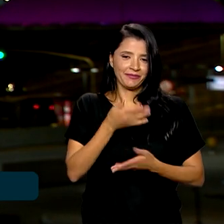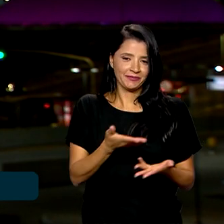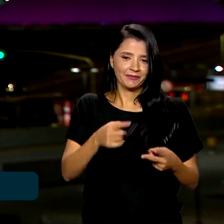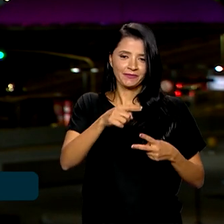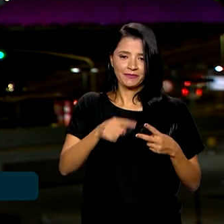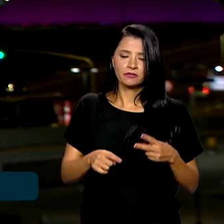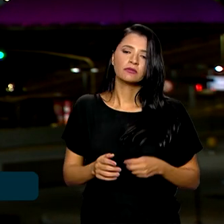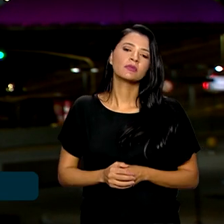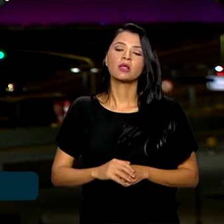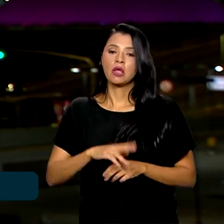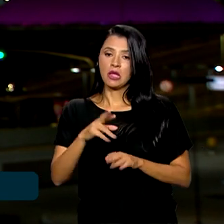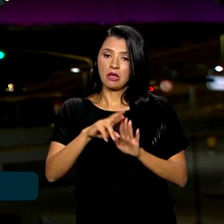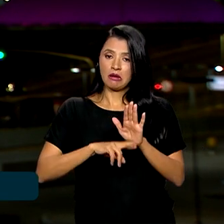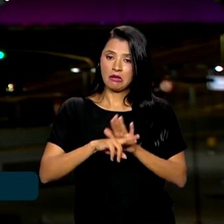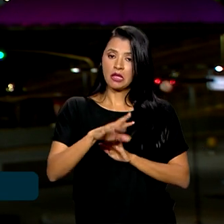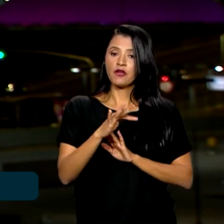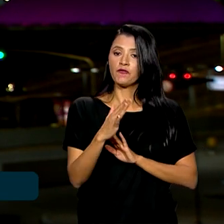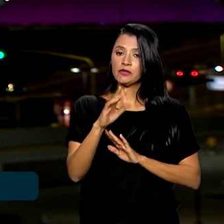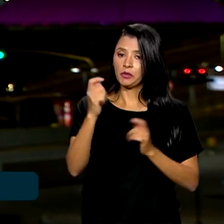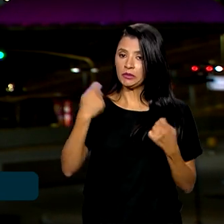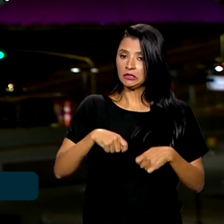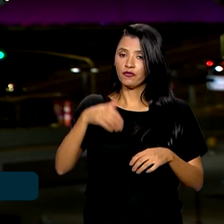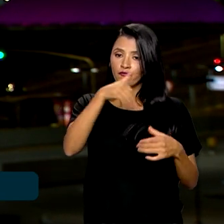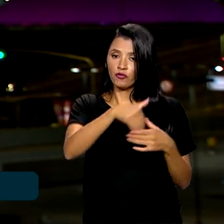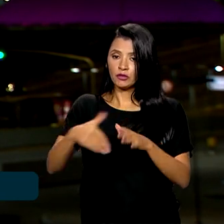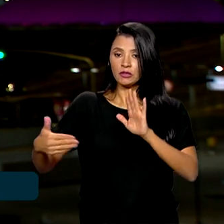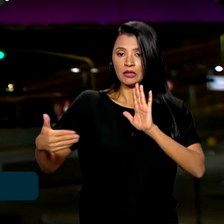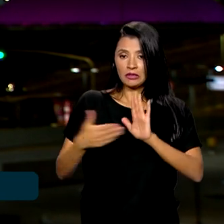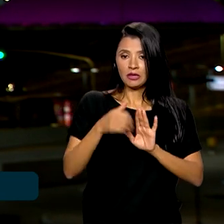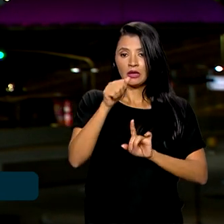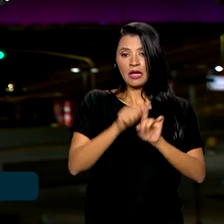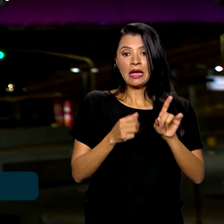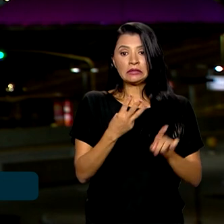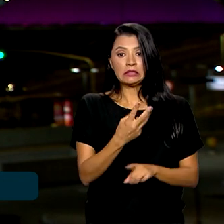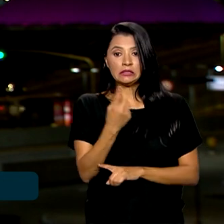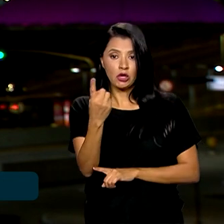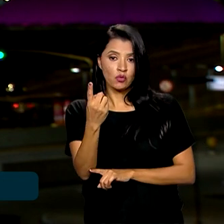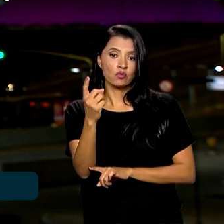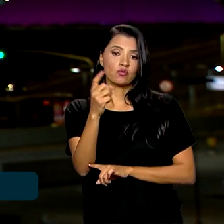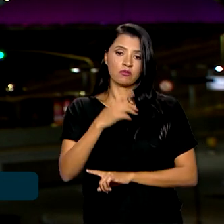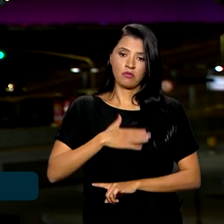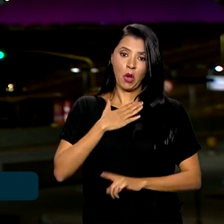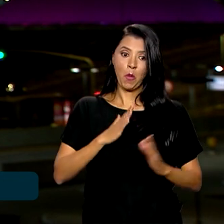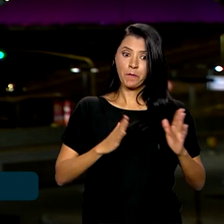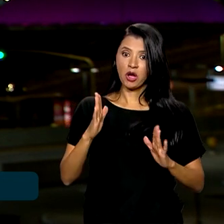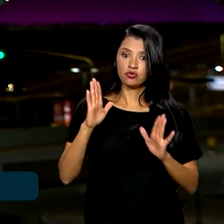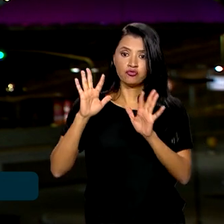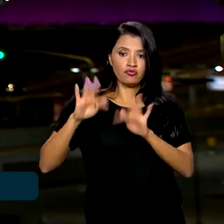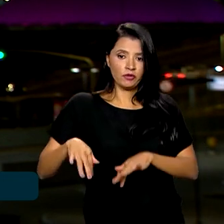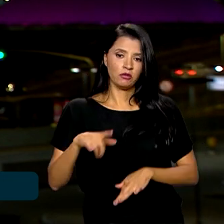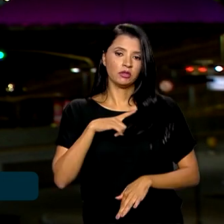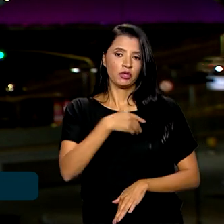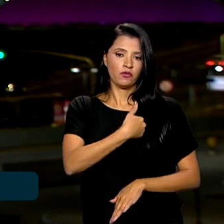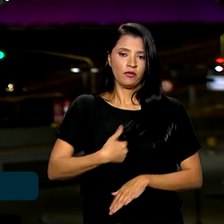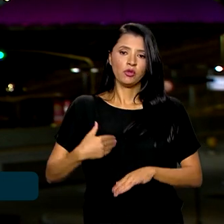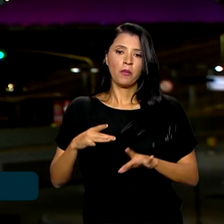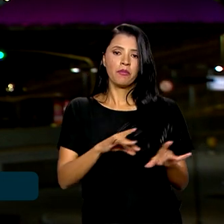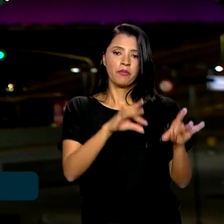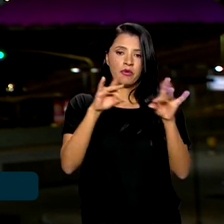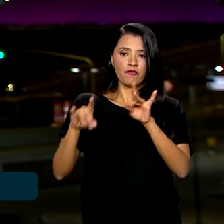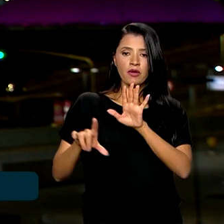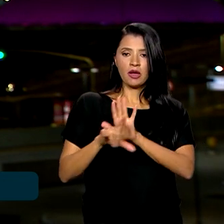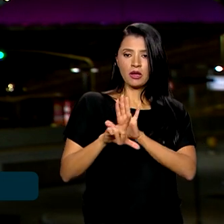O marco fiscal precisa ser votado até 31 de agosto, que é o prazo final que o governo tem para enviar a lei